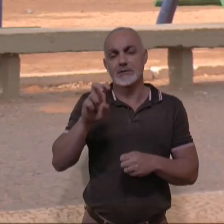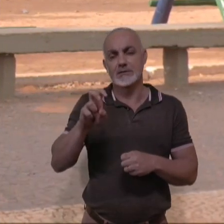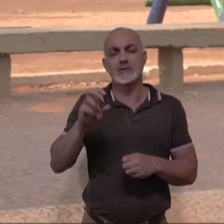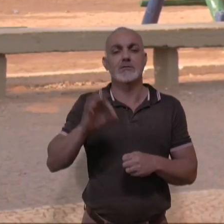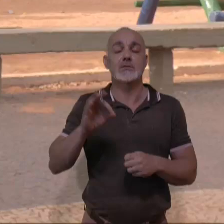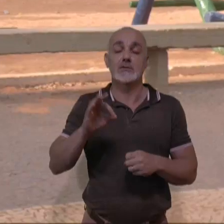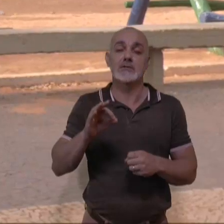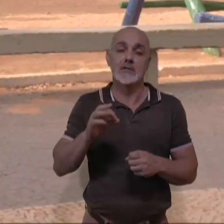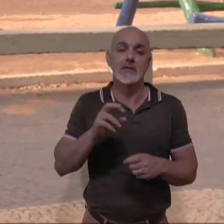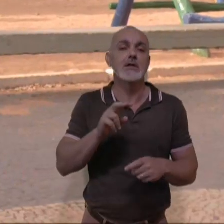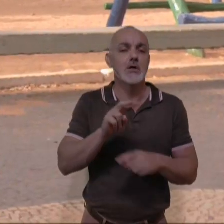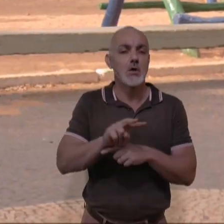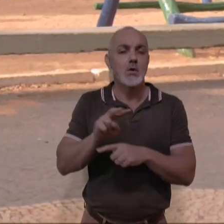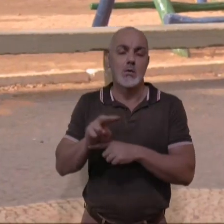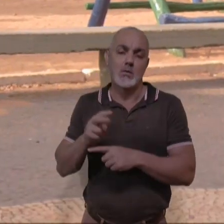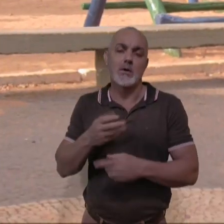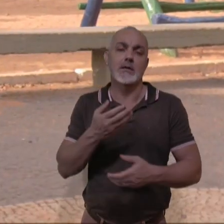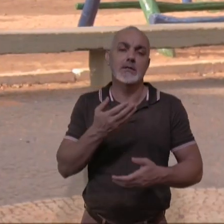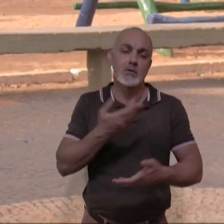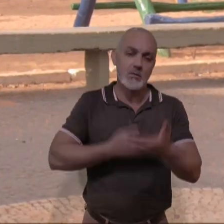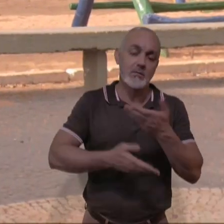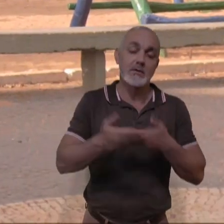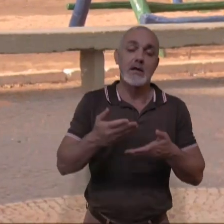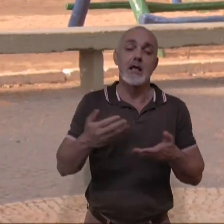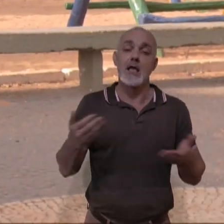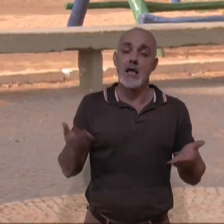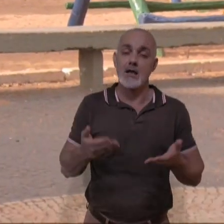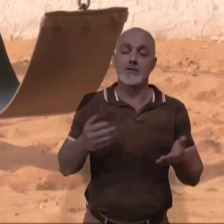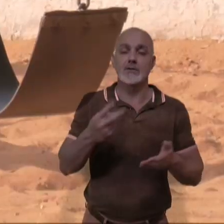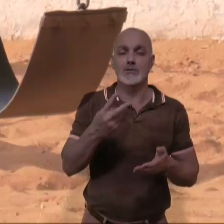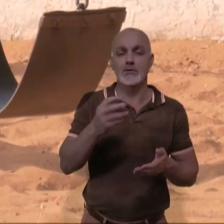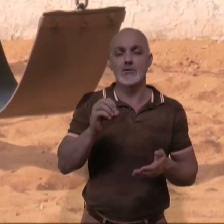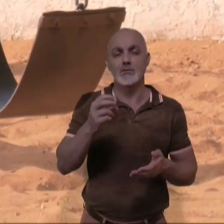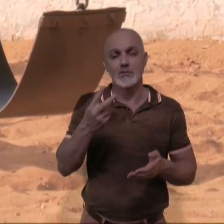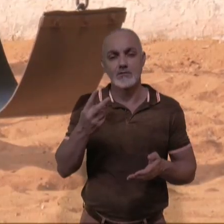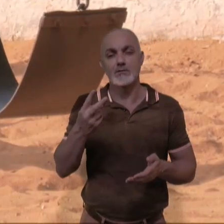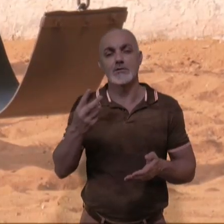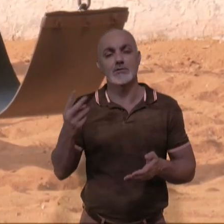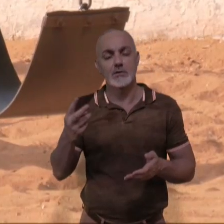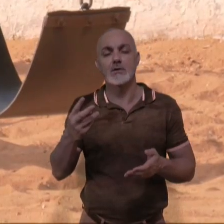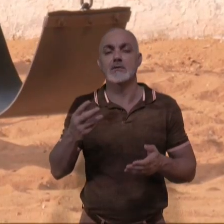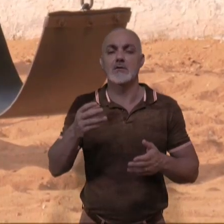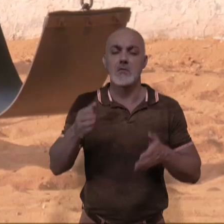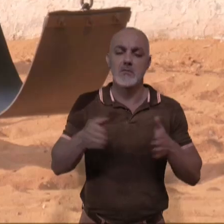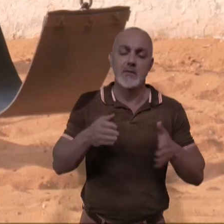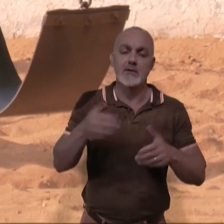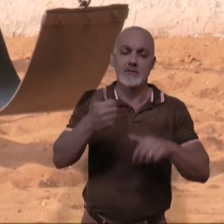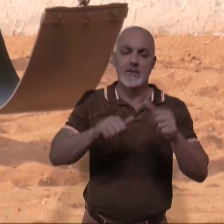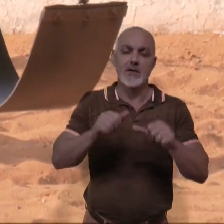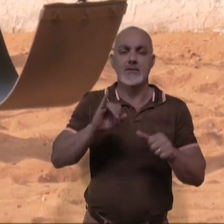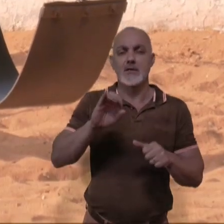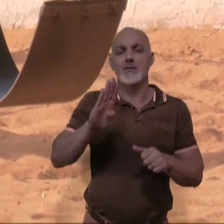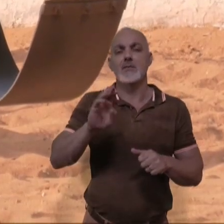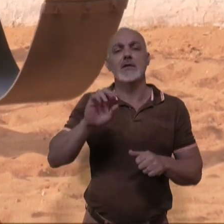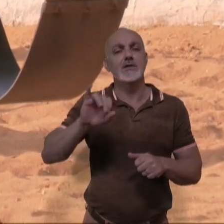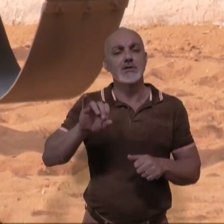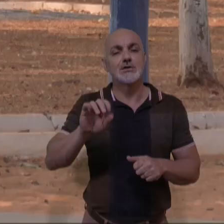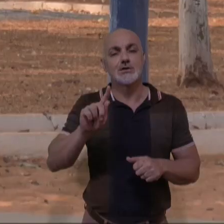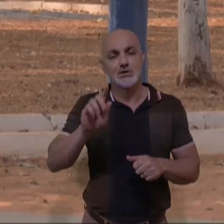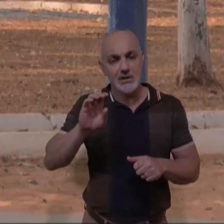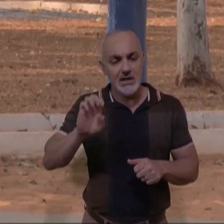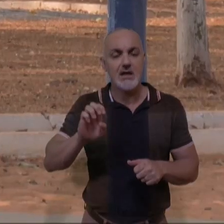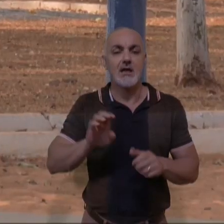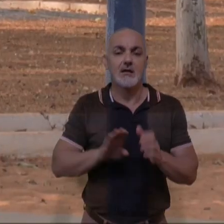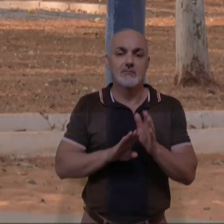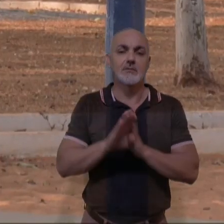eram de guarda compartilhada. Já em 2022, período analisado pelo IBGE, o número subiu